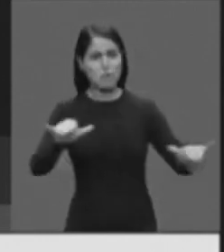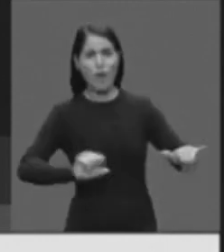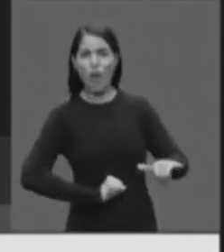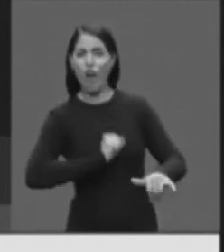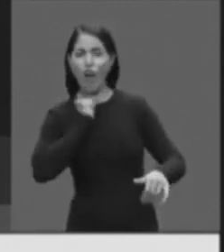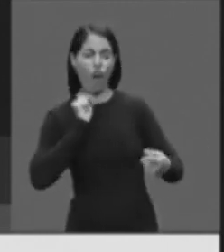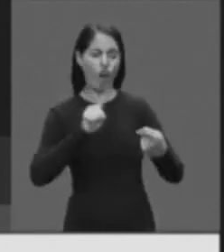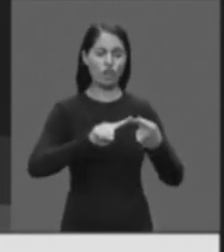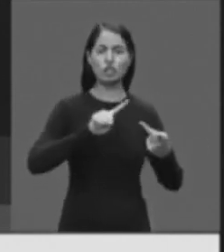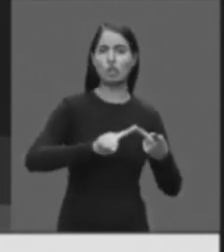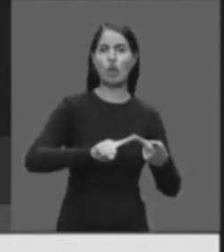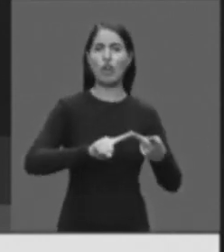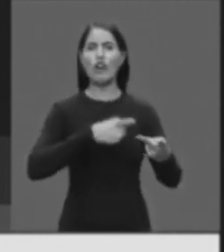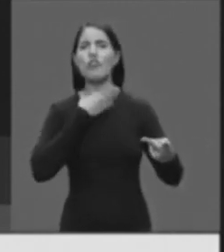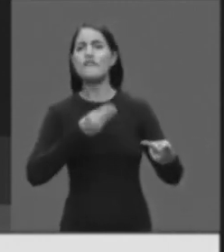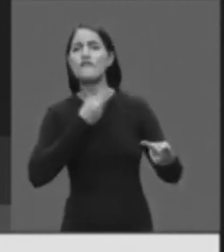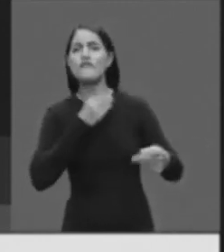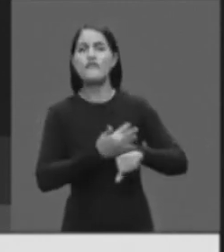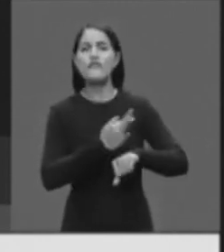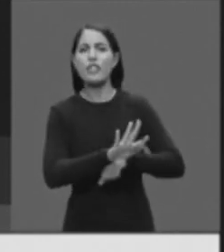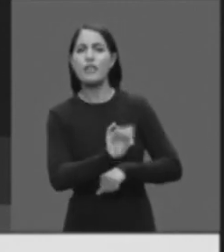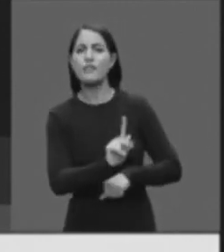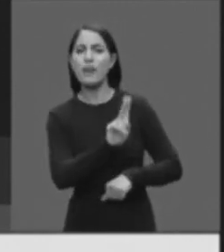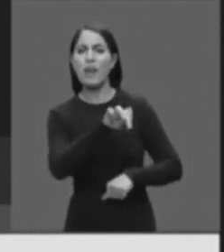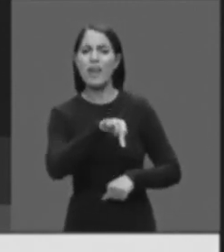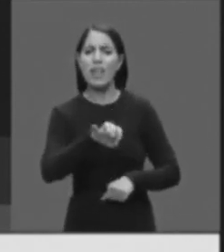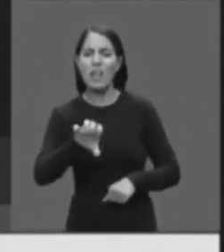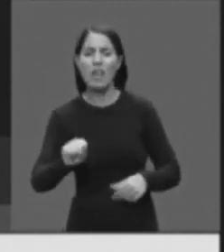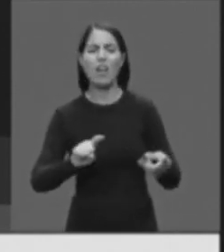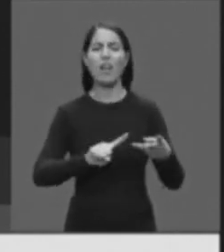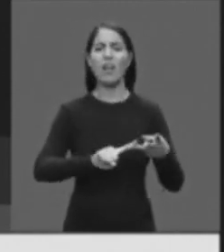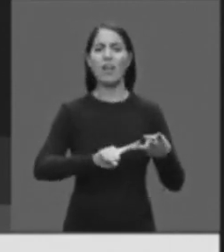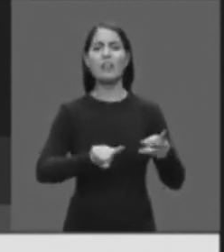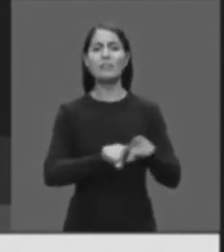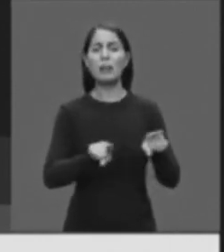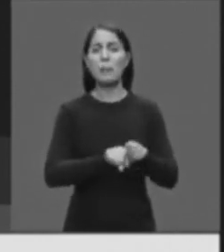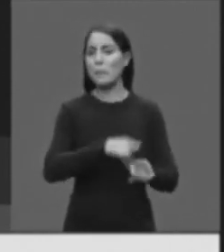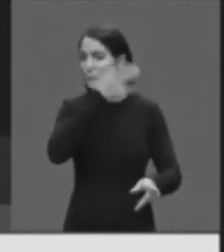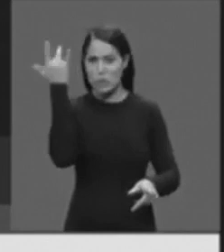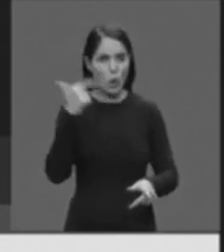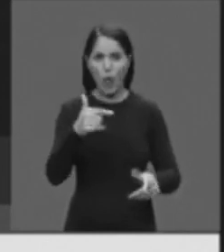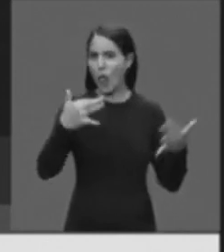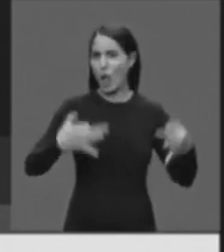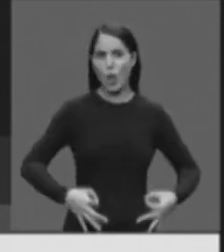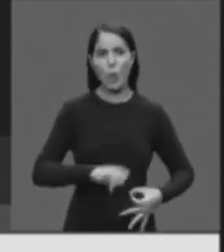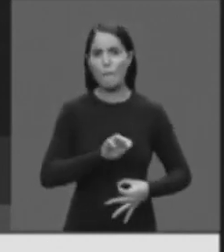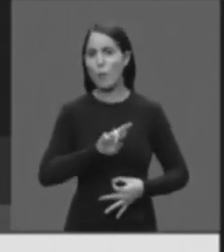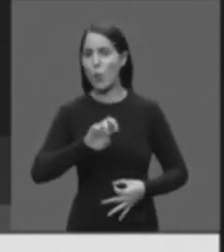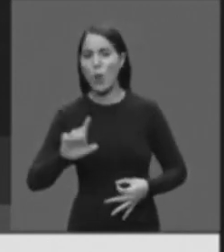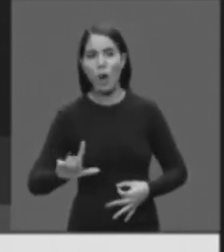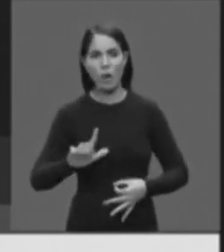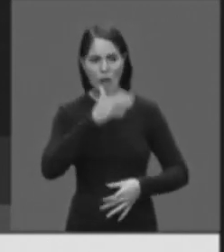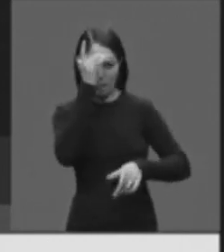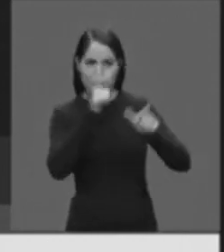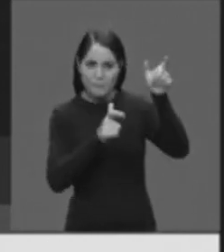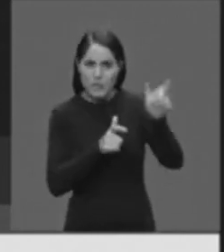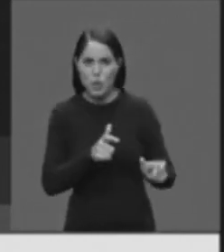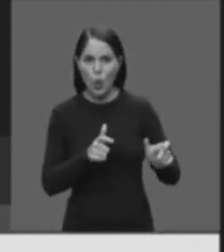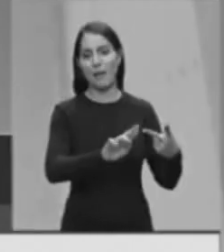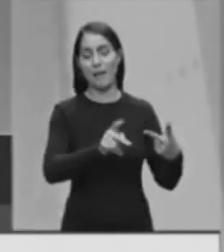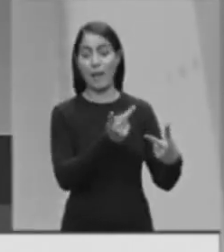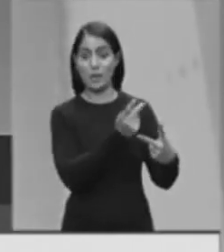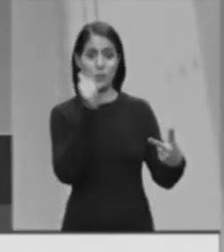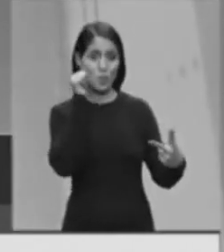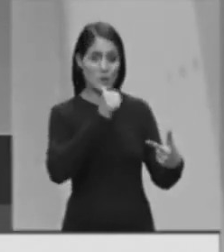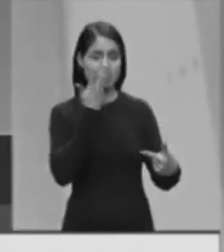o Brasil, a era daqueles que não têm moral, os imorais que governam o Brasil e que o defendem tantas e tantas vezes